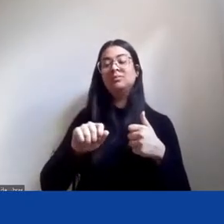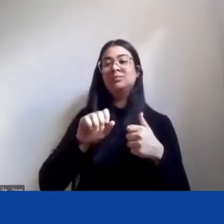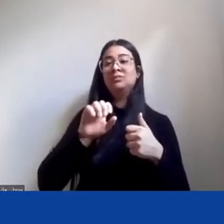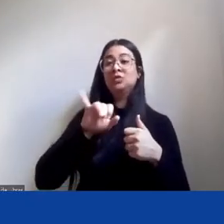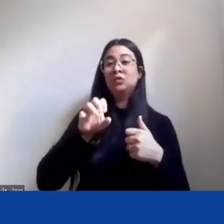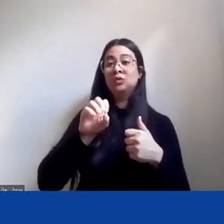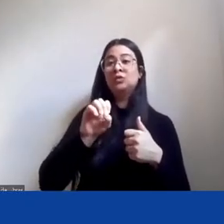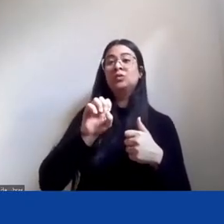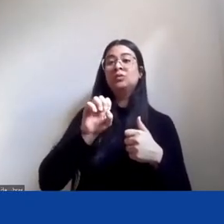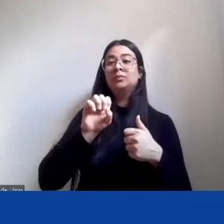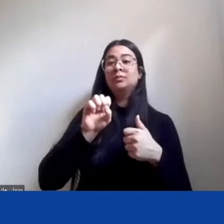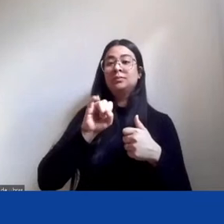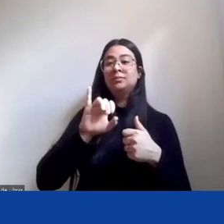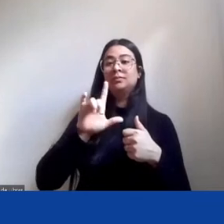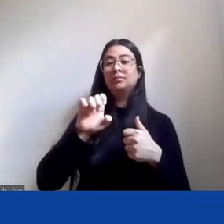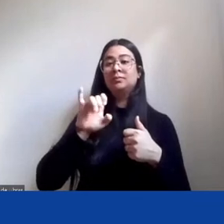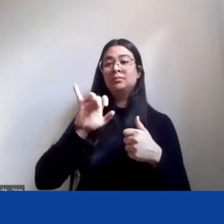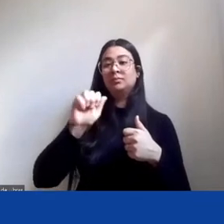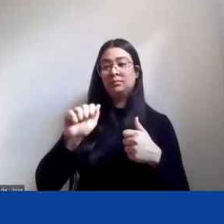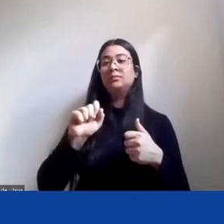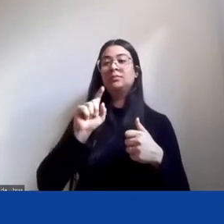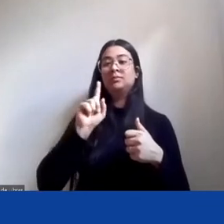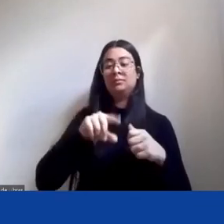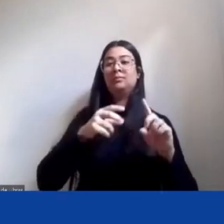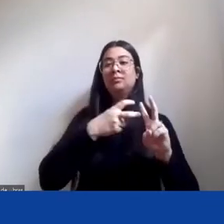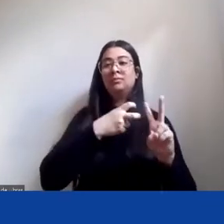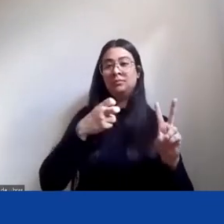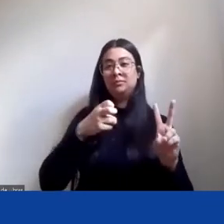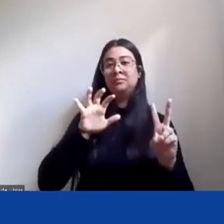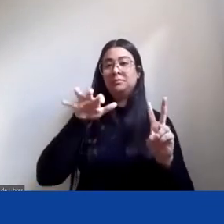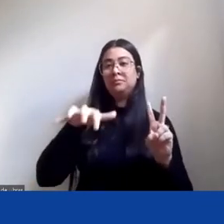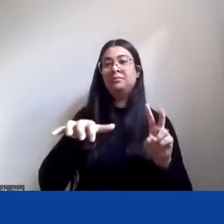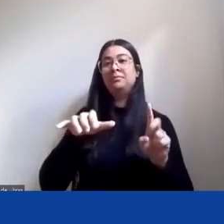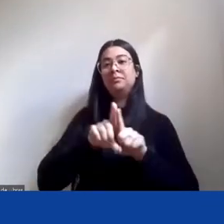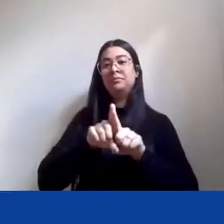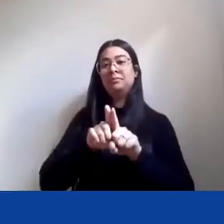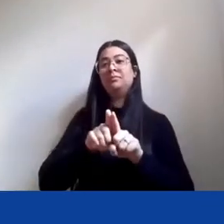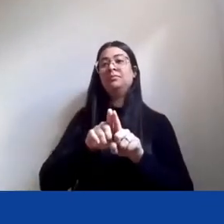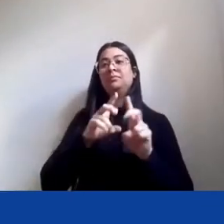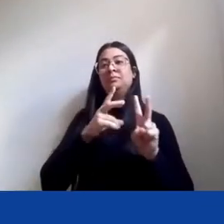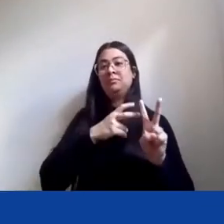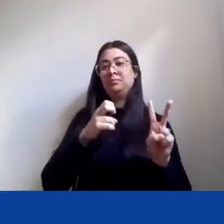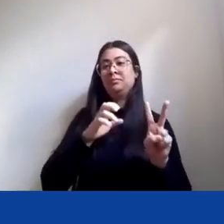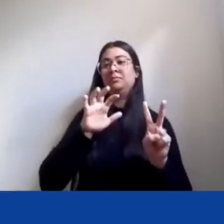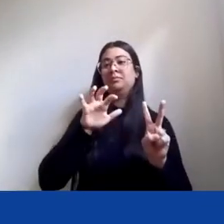Comissão de Indígenas de Antropólogos da ABBA e da CAI,